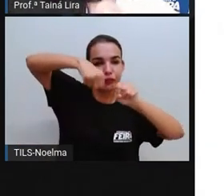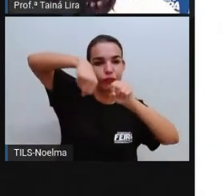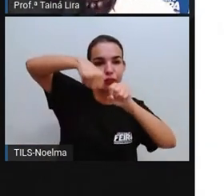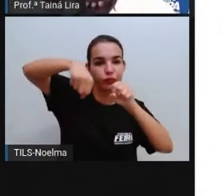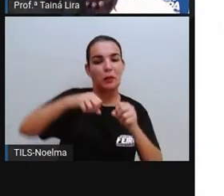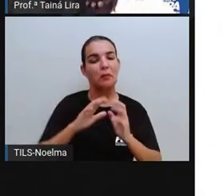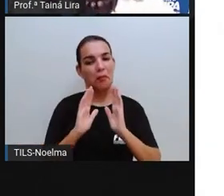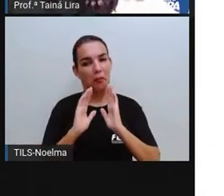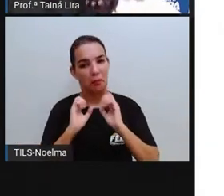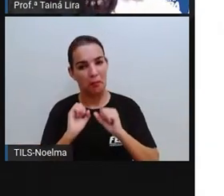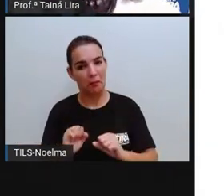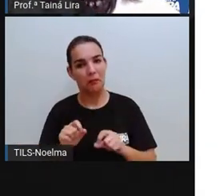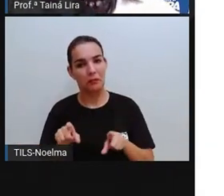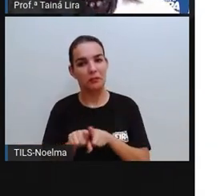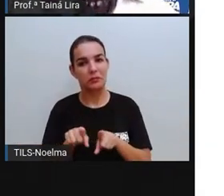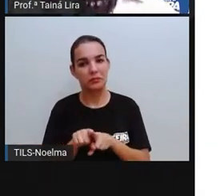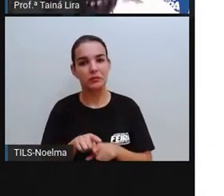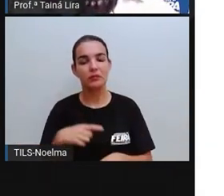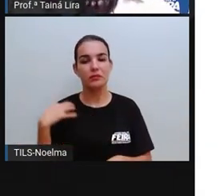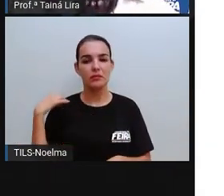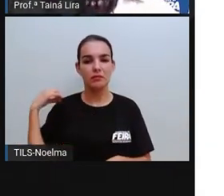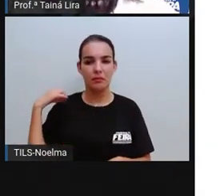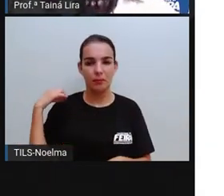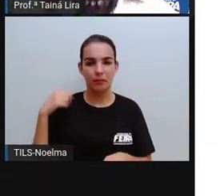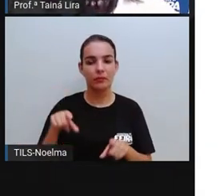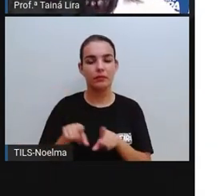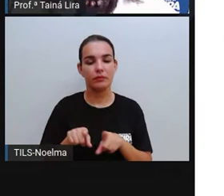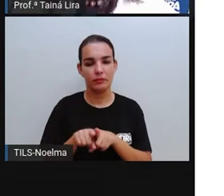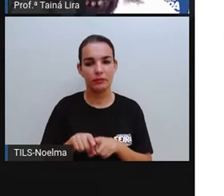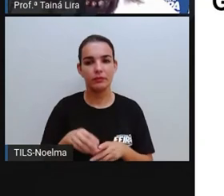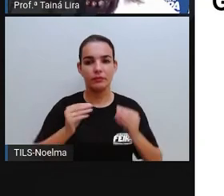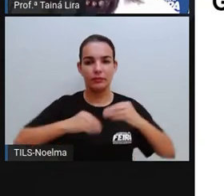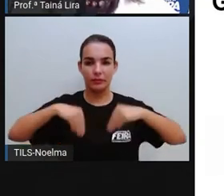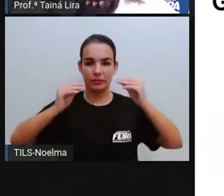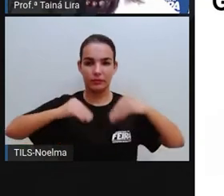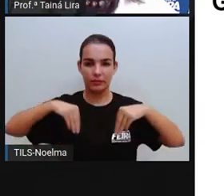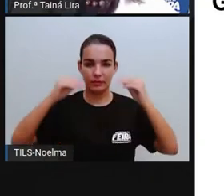até enrolada, né? Então roupa também é flexível, tá?